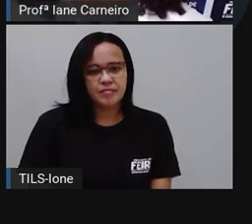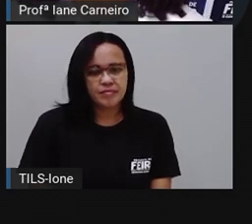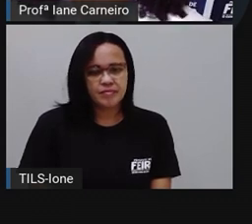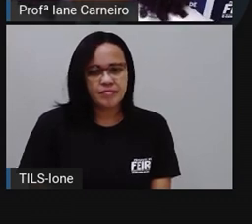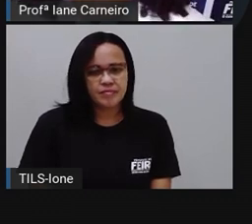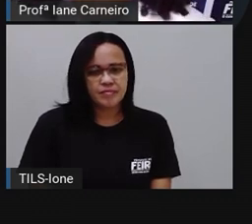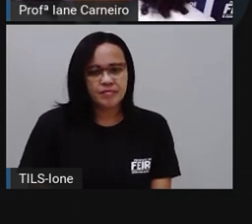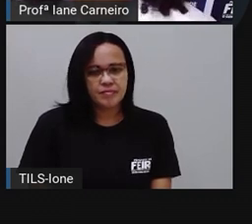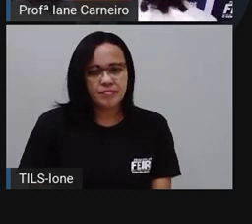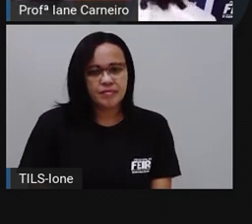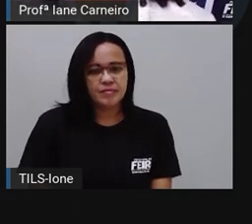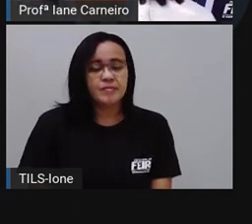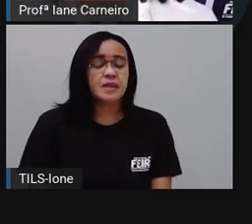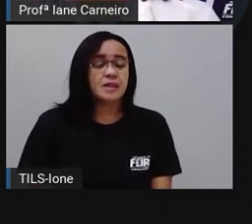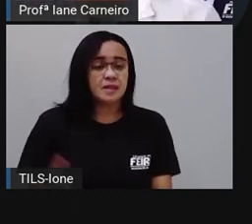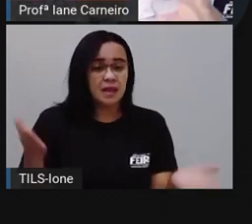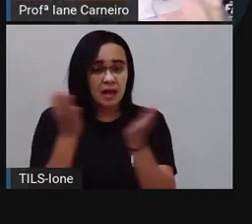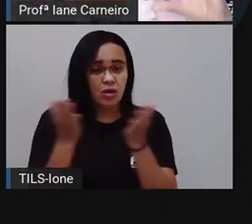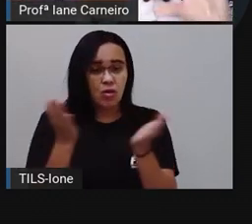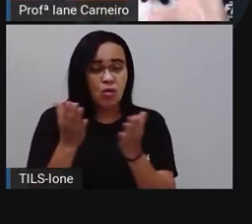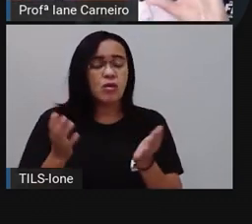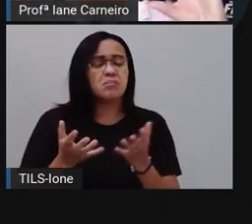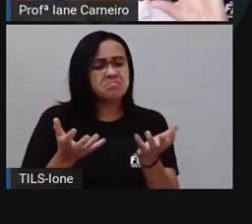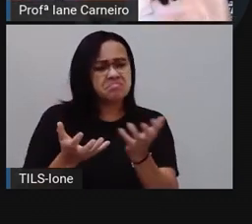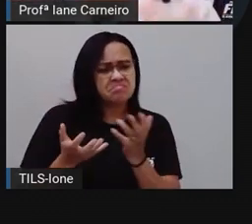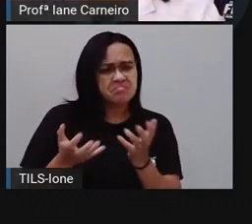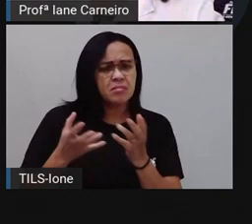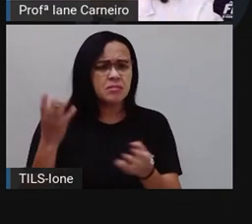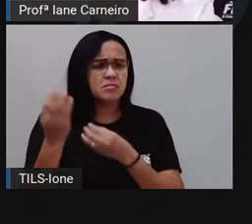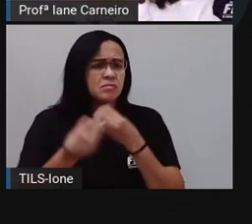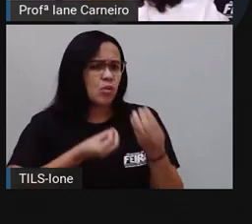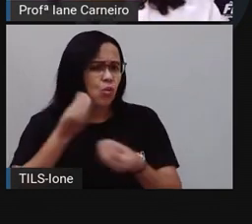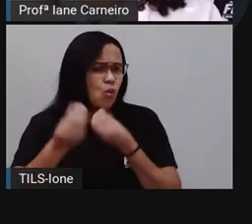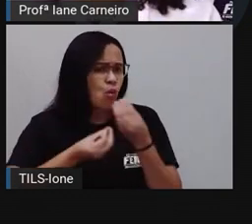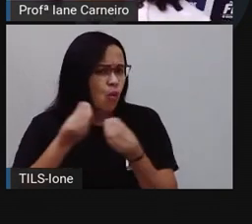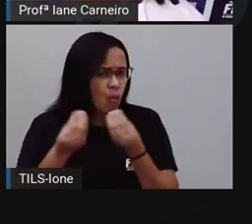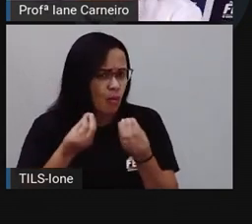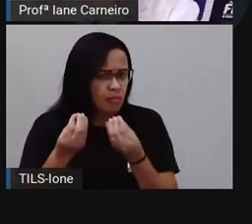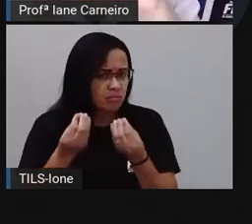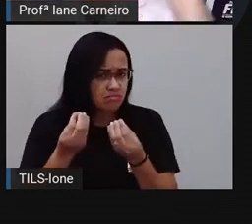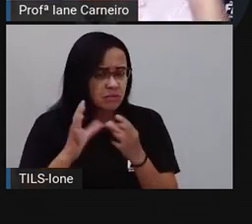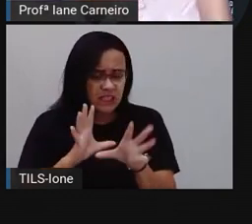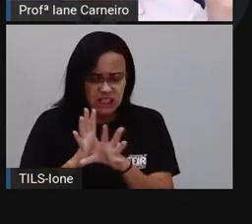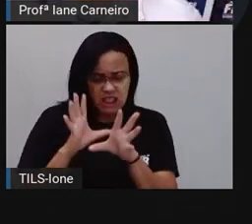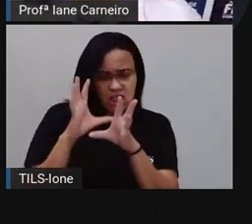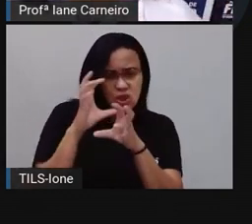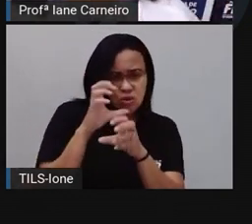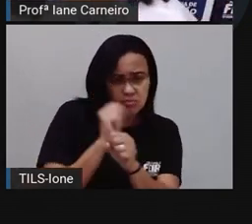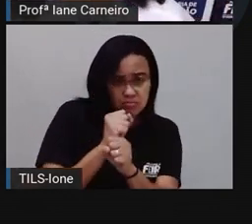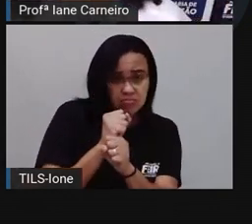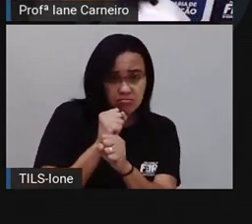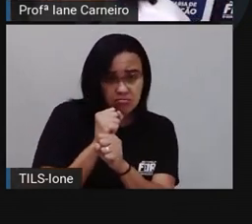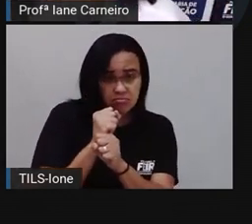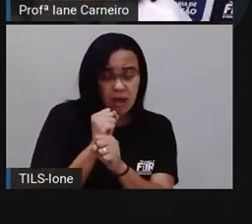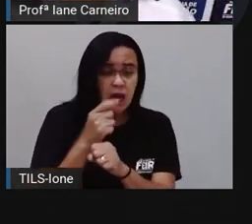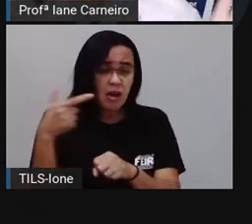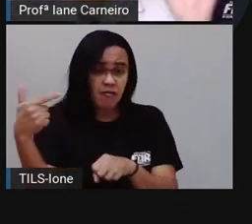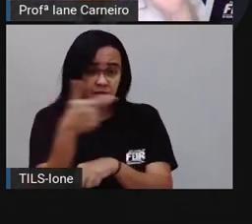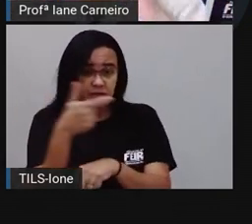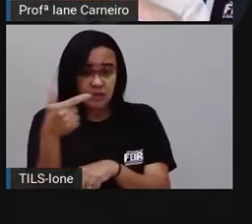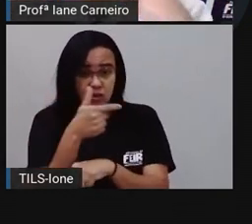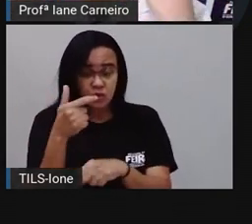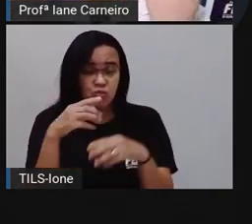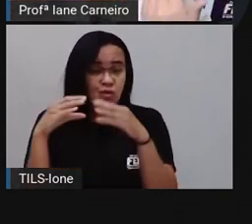O que eu vou fazer agora? Eu quero saber se ele, né, tinha um total de 22 melancias, né?